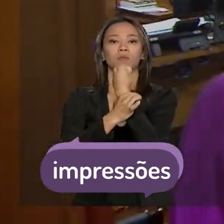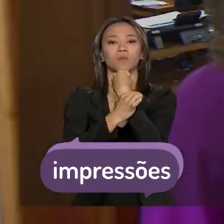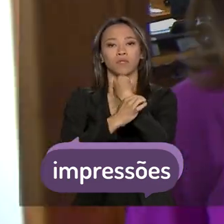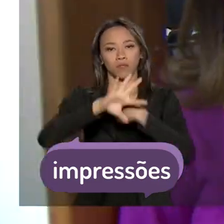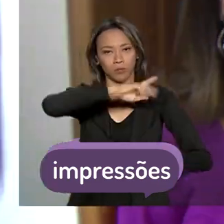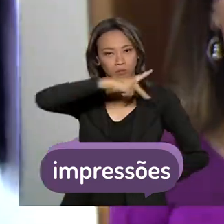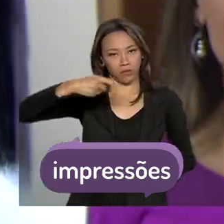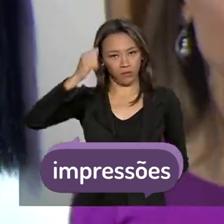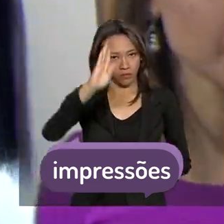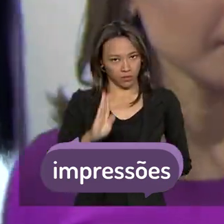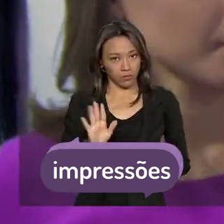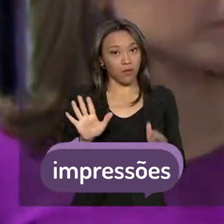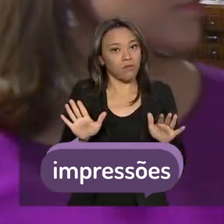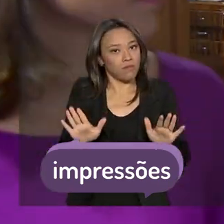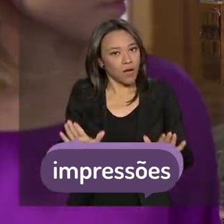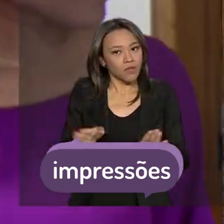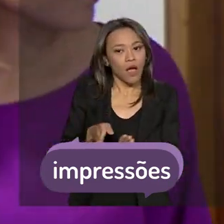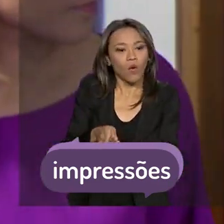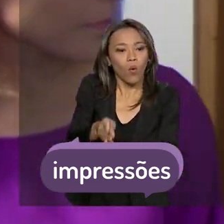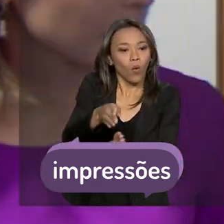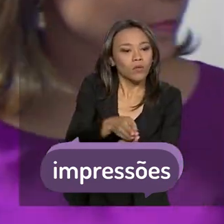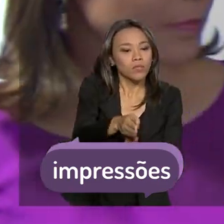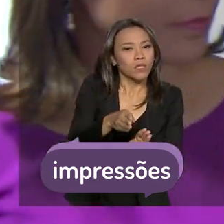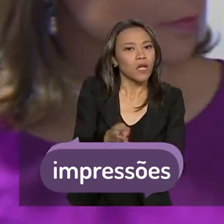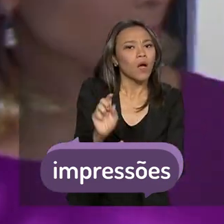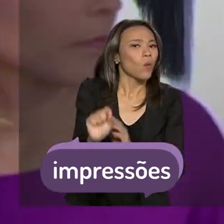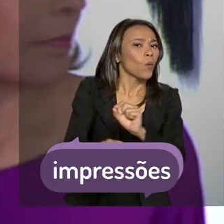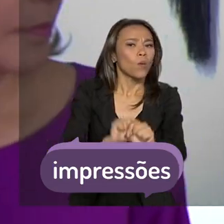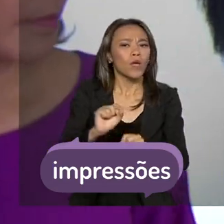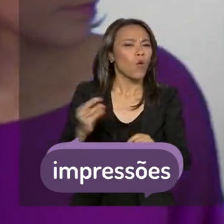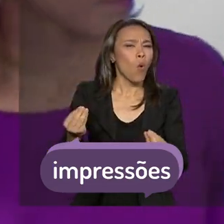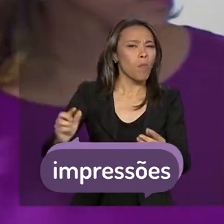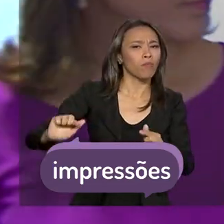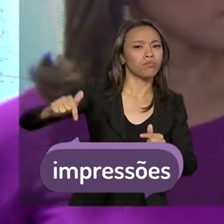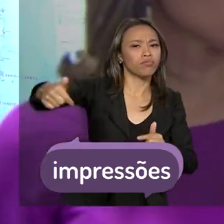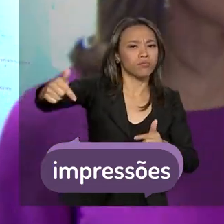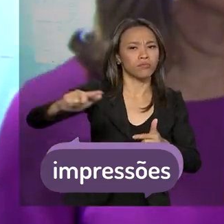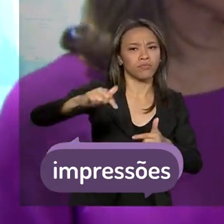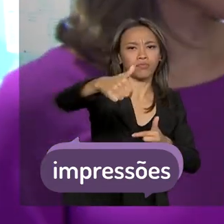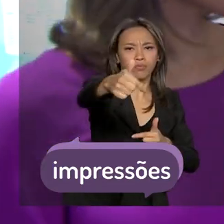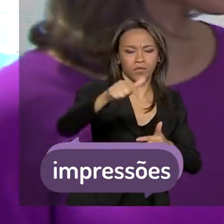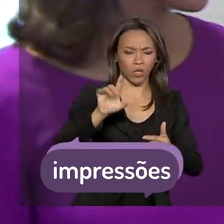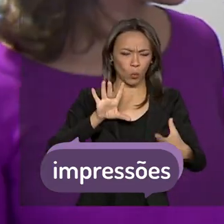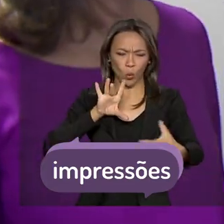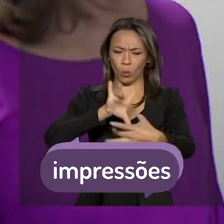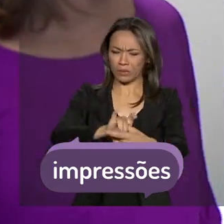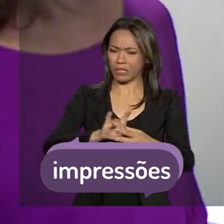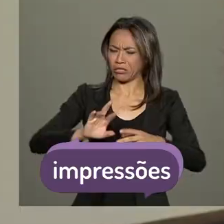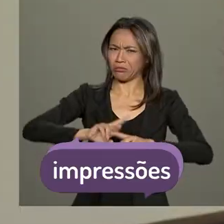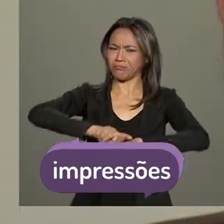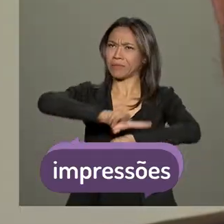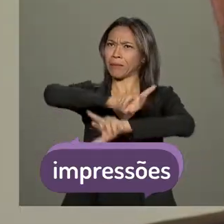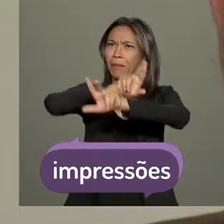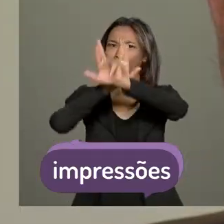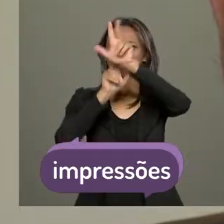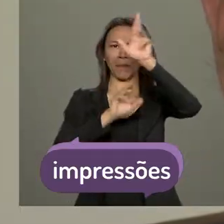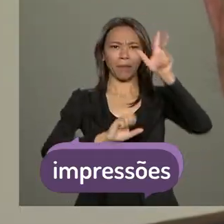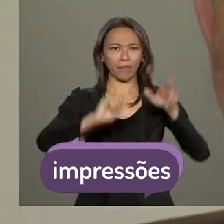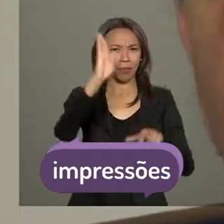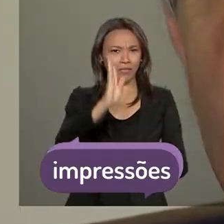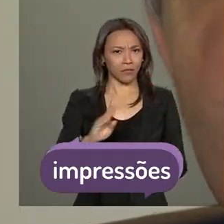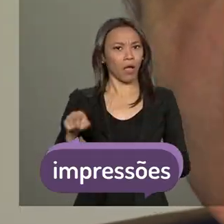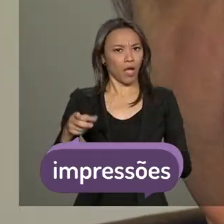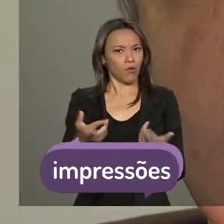república, mas aconselhar os próximos movimentos neste cenário complexo de um Brasil que se redesenha. É uma missão